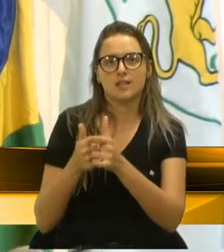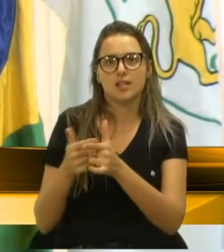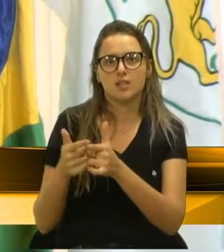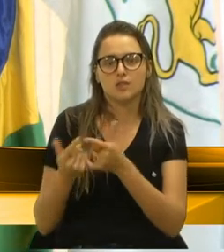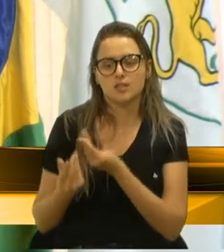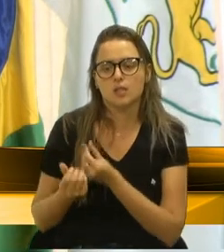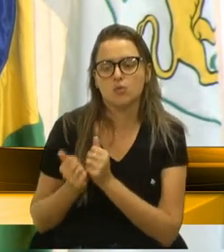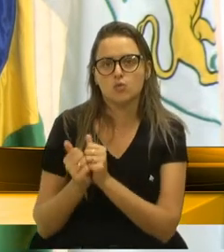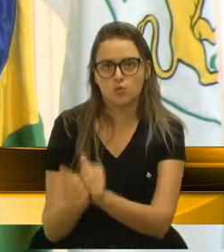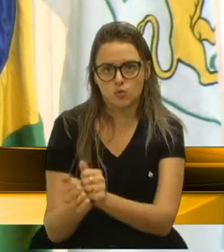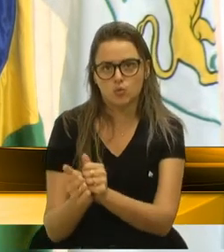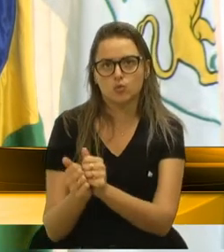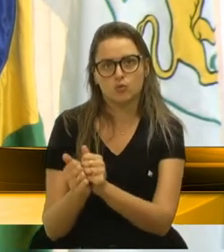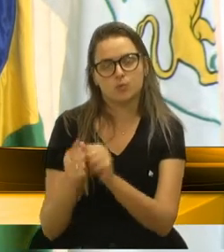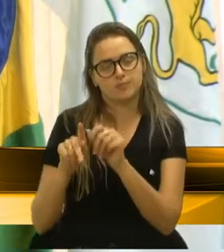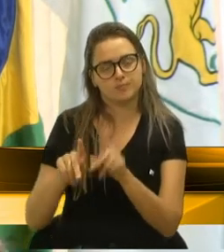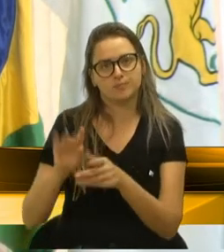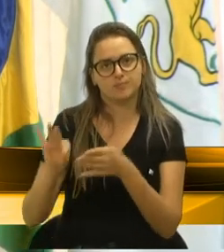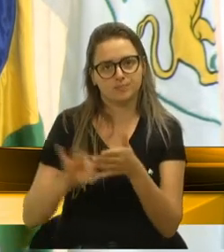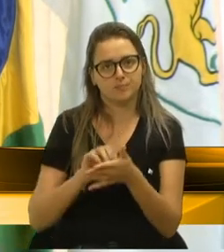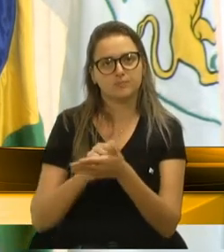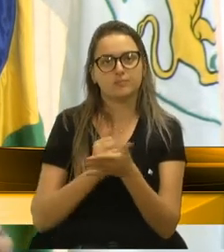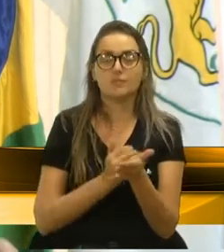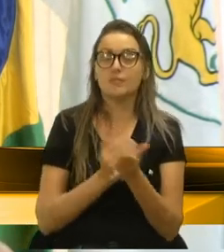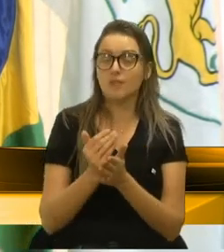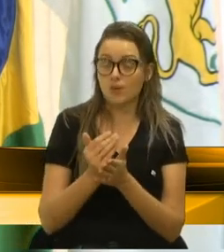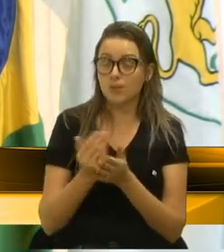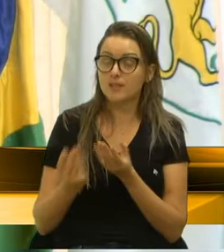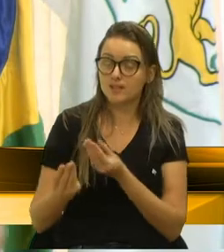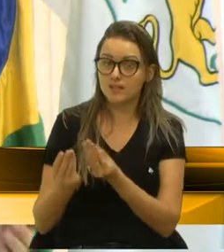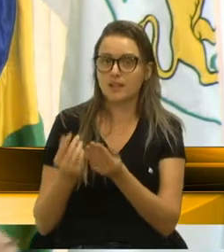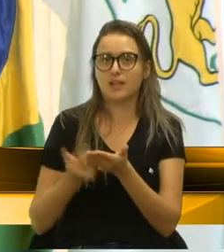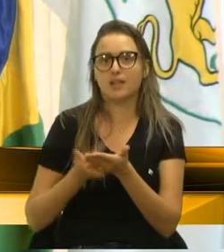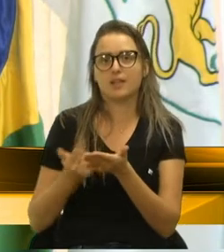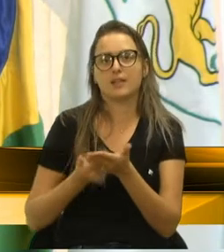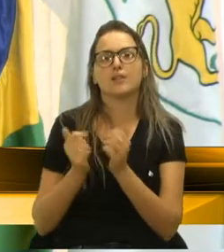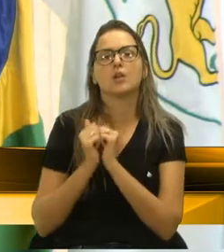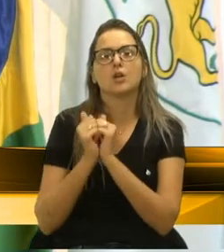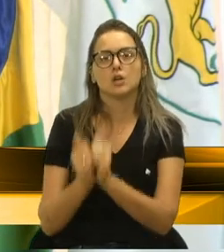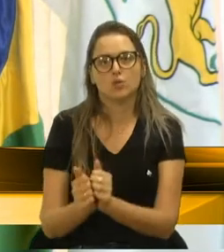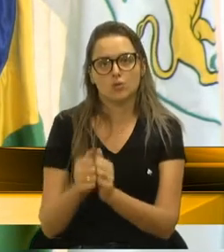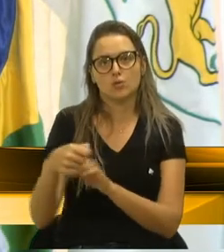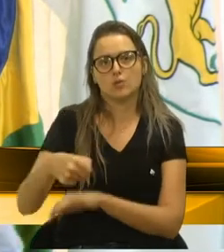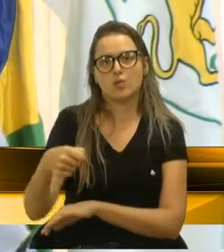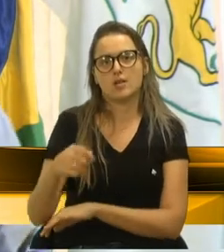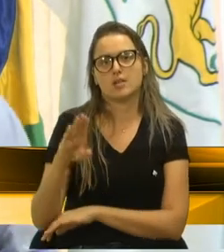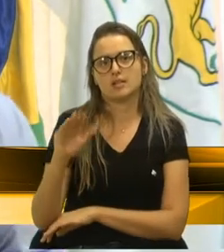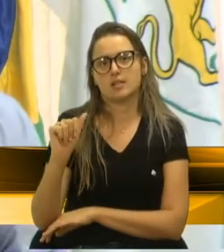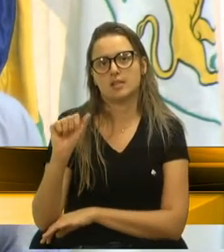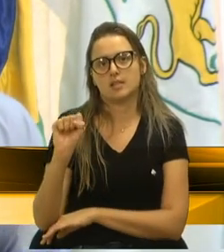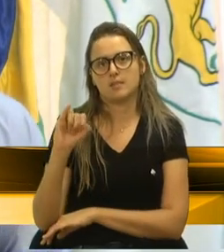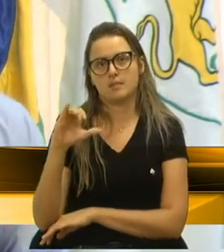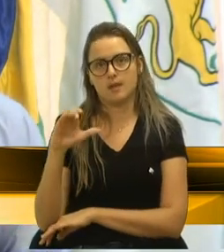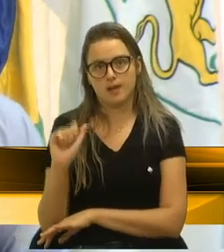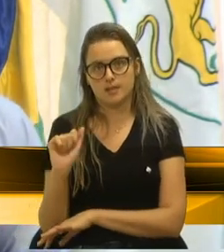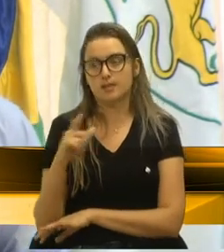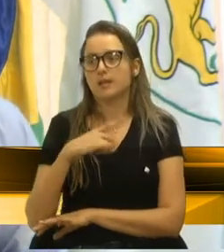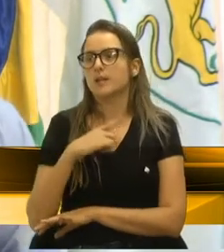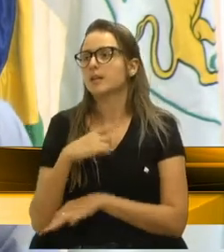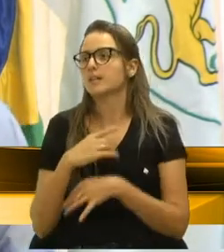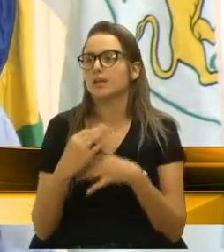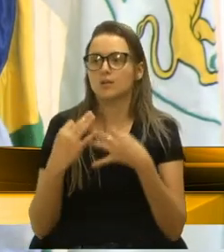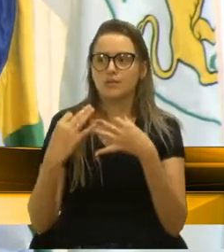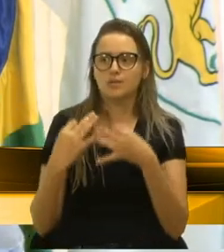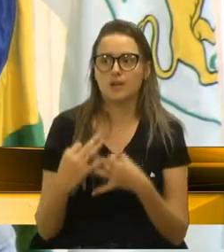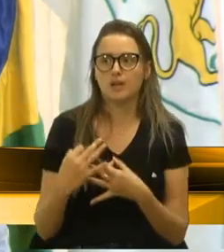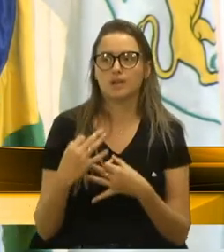seus cadastrados e comece a entregar livros também junto com as cestas básicas. Eu tenho certeza que, muito mais